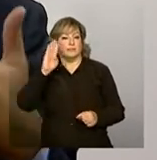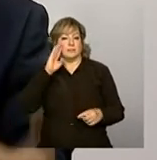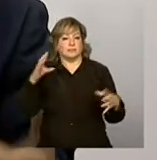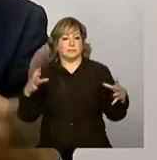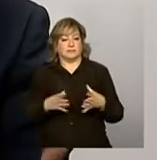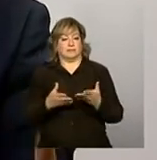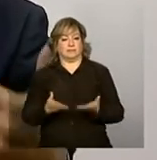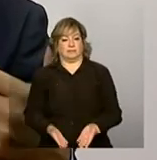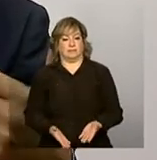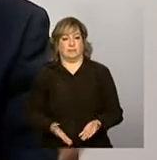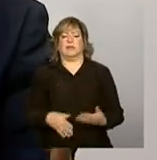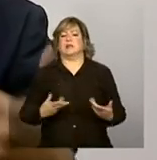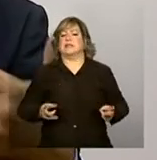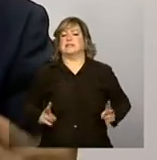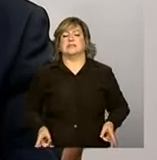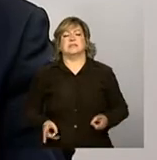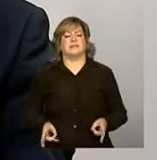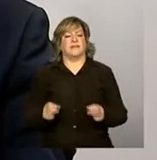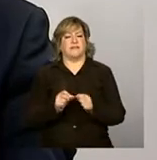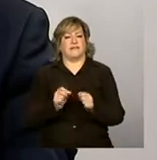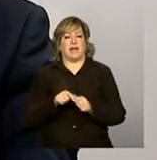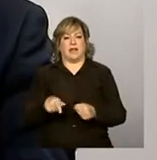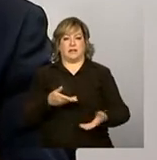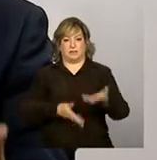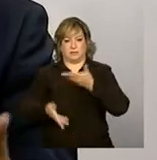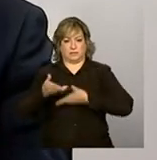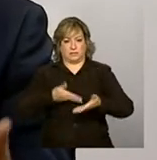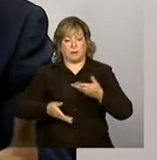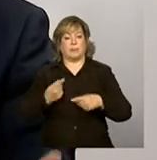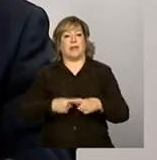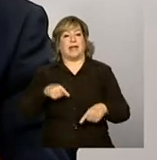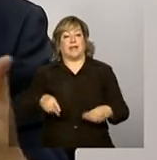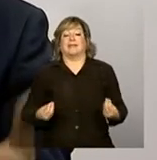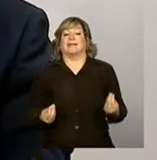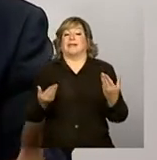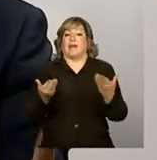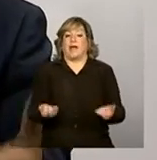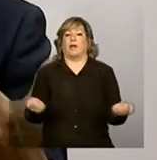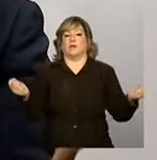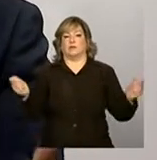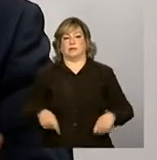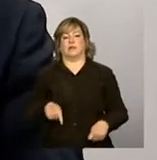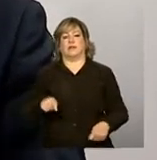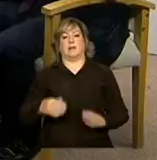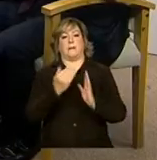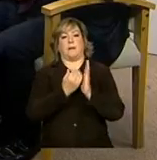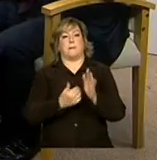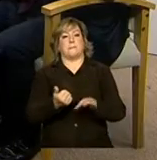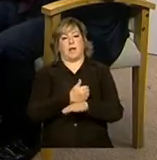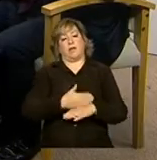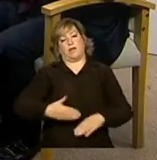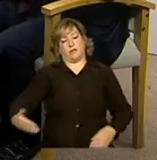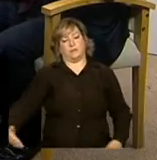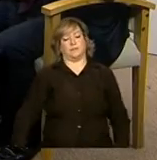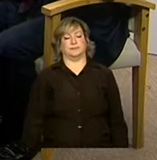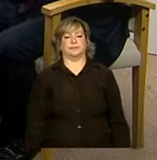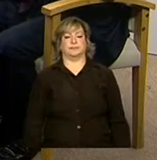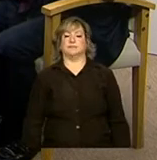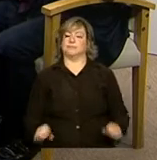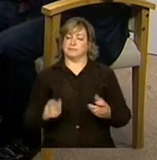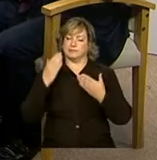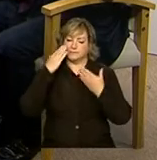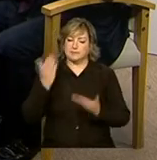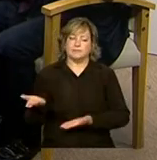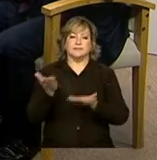Então, o tempo todo que se faça essa articulação, porque ela dá a condição do programa ser melhor gerido para frente. Muito obrigada,